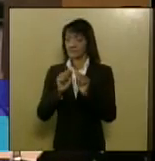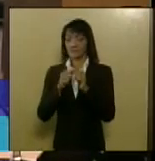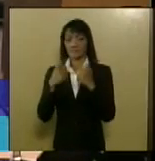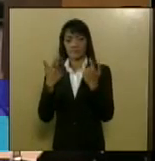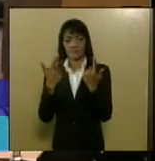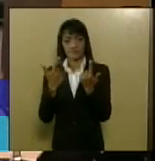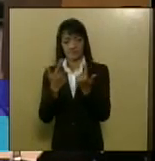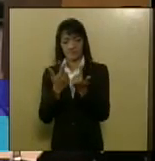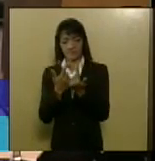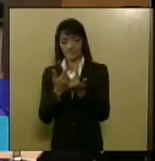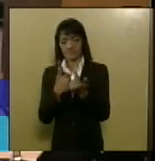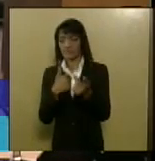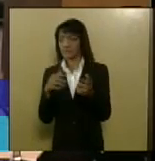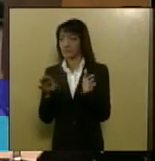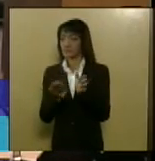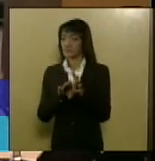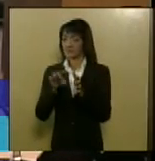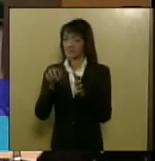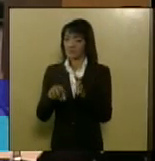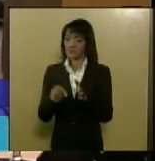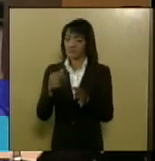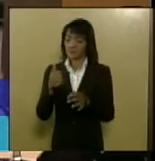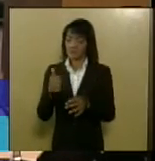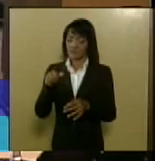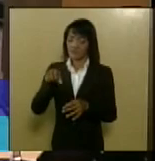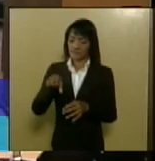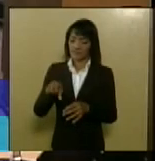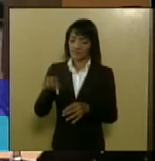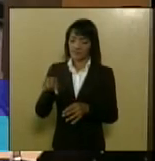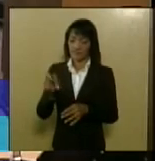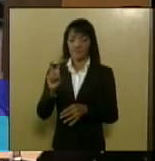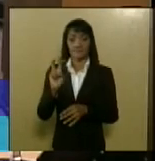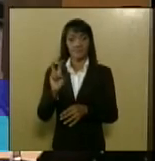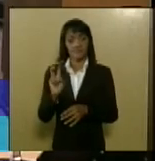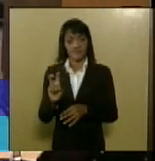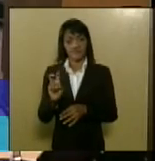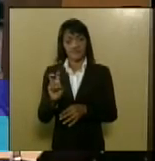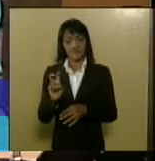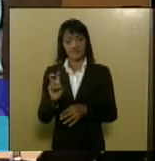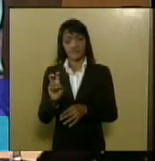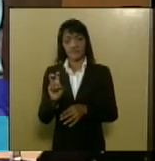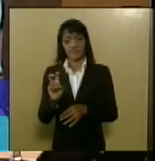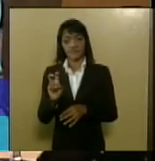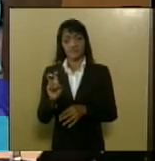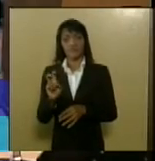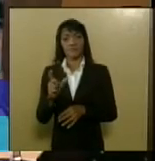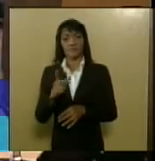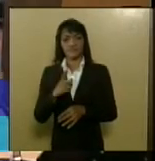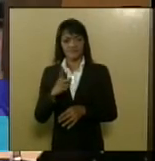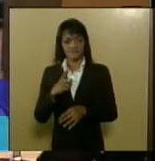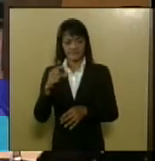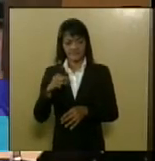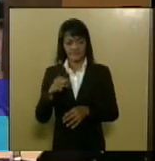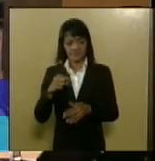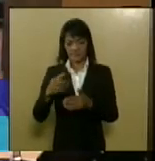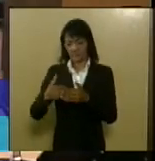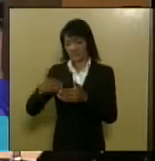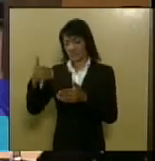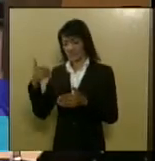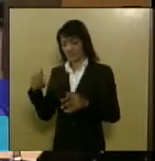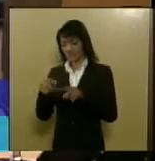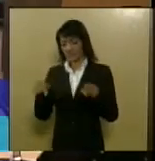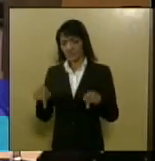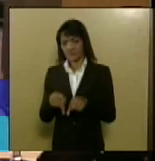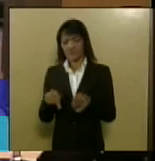quando eu cheguei desta casa em 95 nós tínhamos um fumódromo aqui atrás que